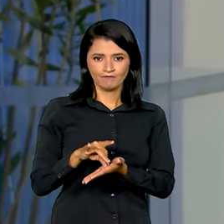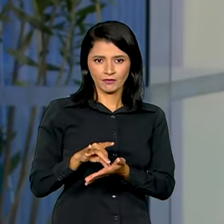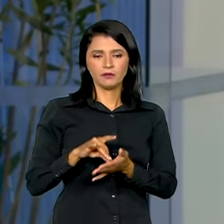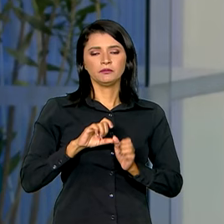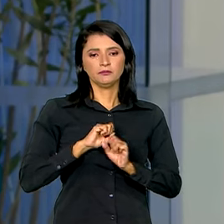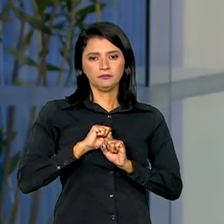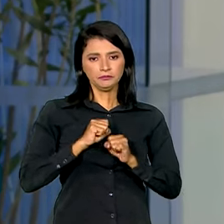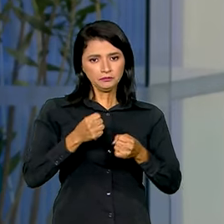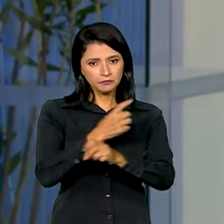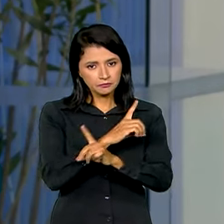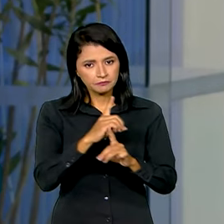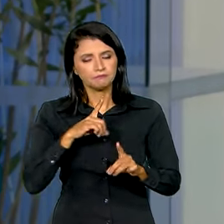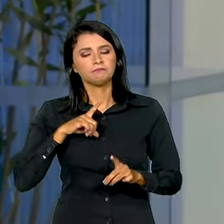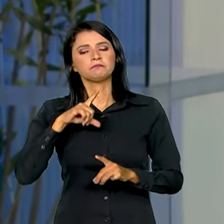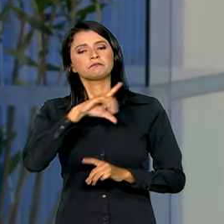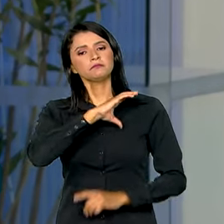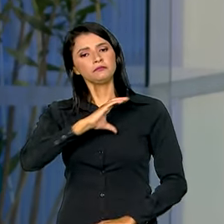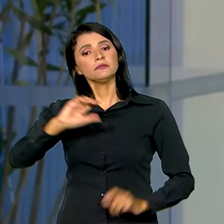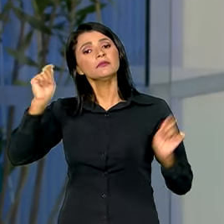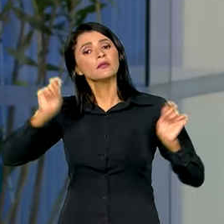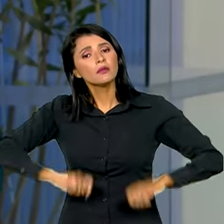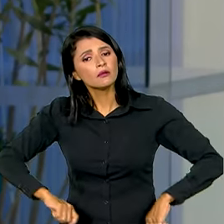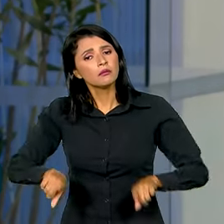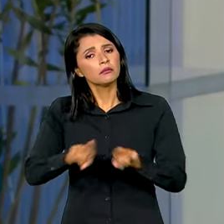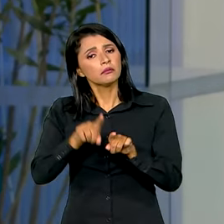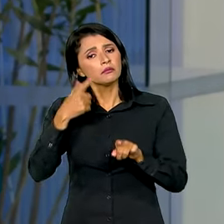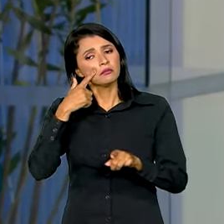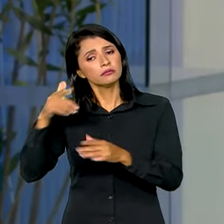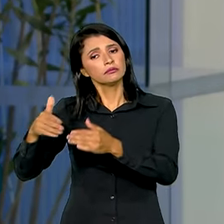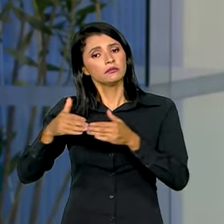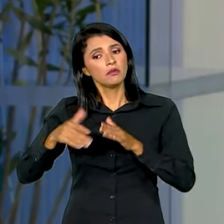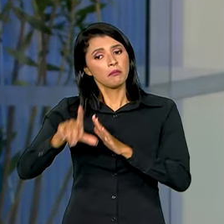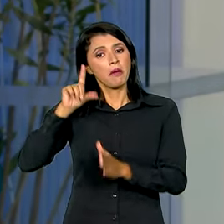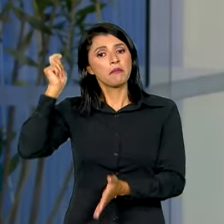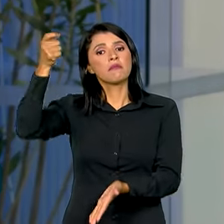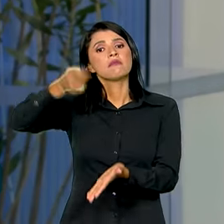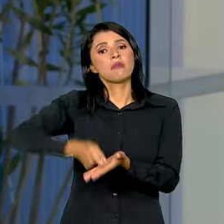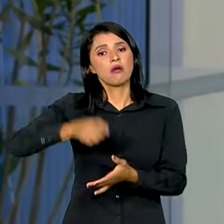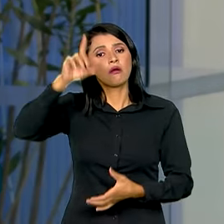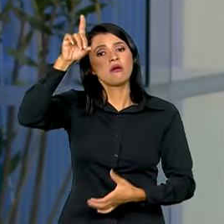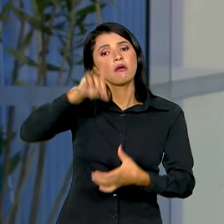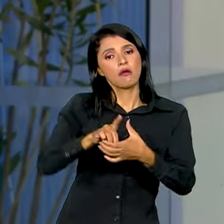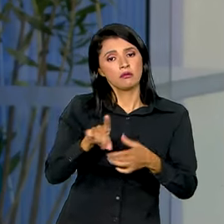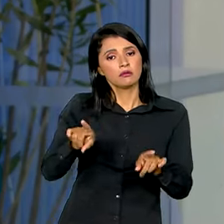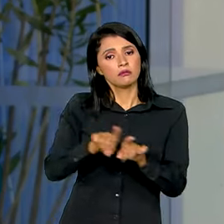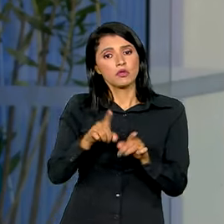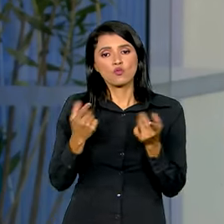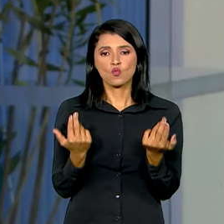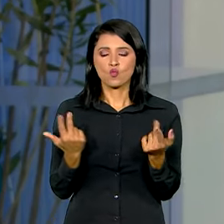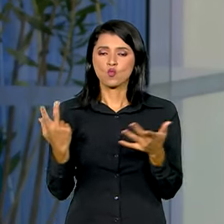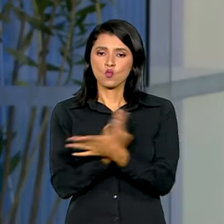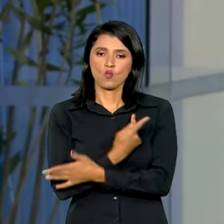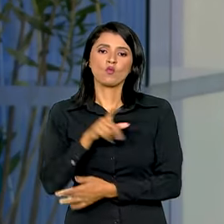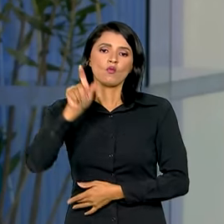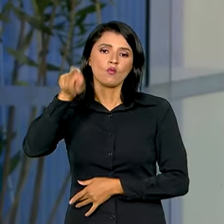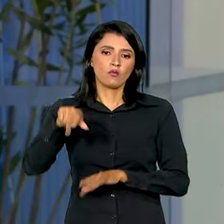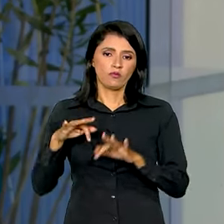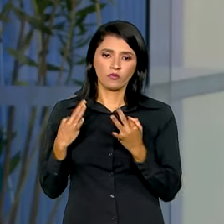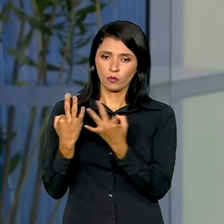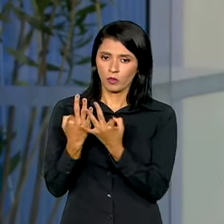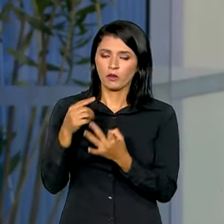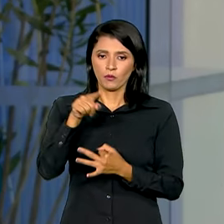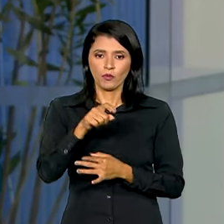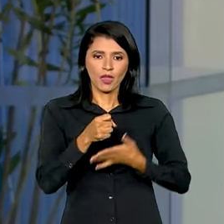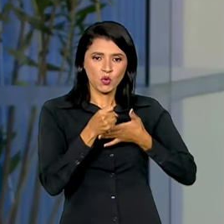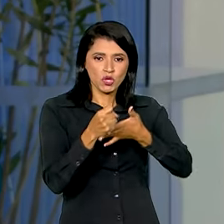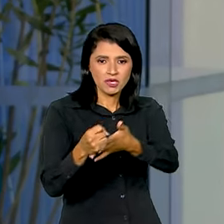Defesa Civil, nessas cidades, é possível também pedir a antecipação desses depósitos, assim como aconteceu com o Bolsa Família. O